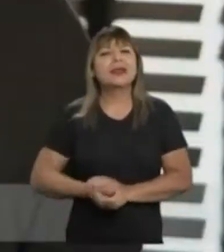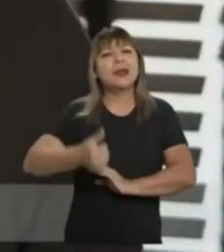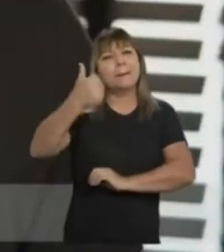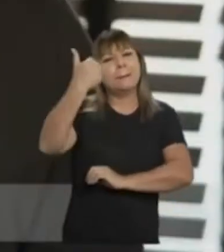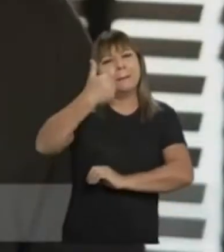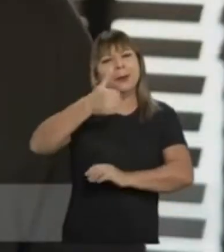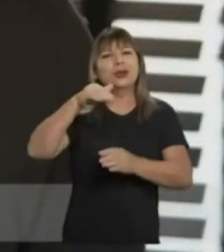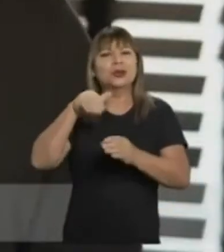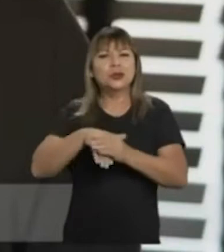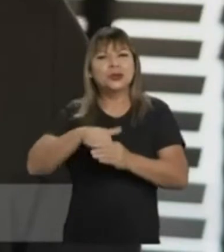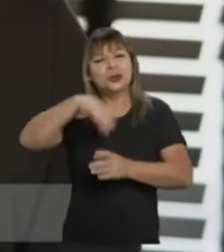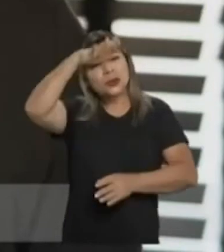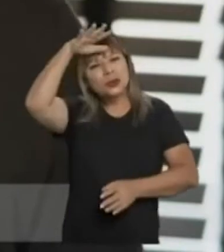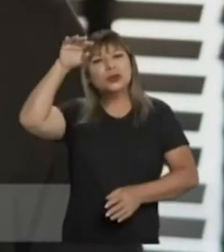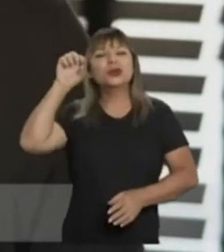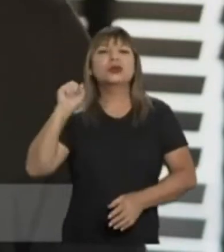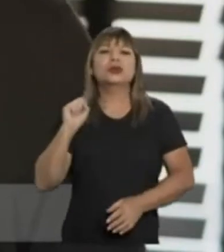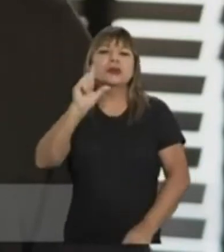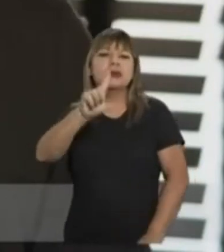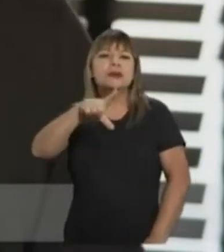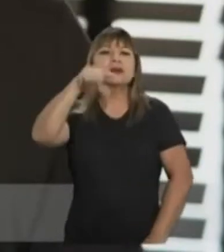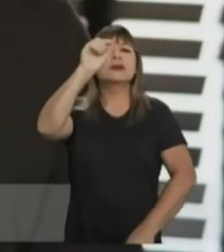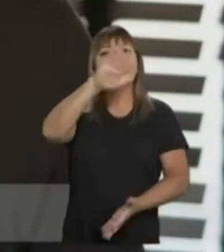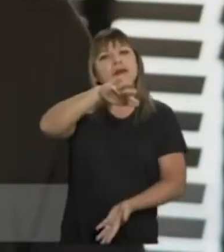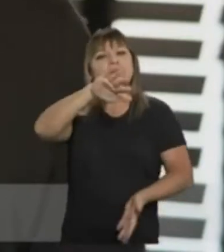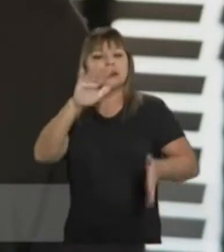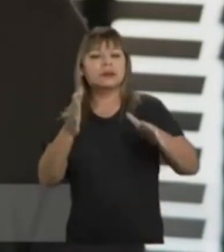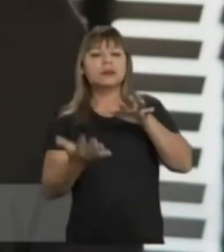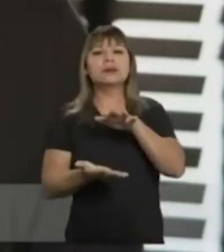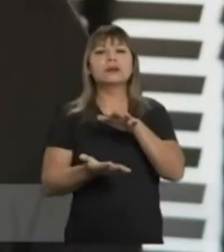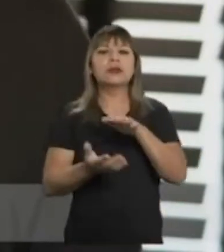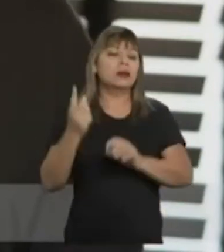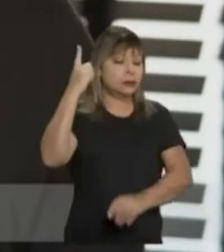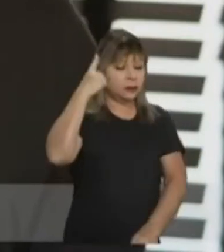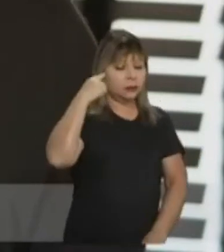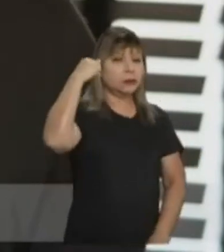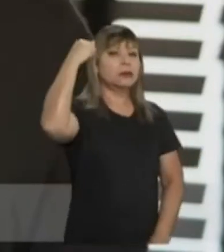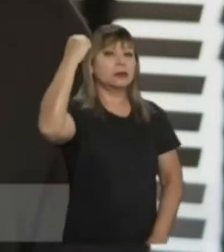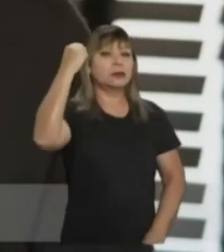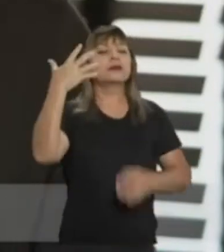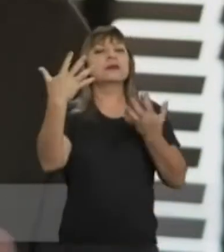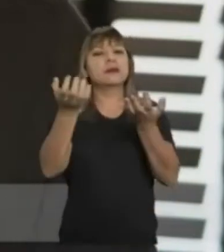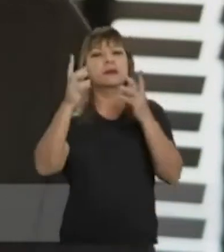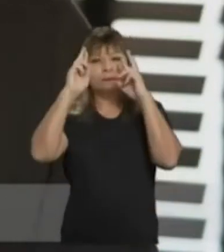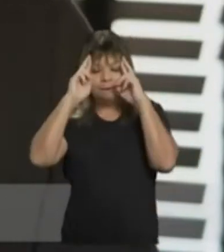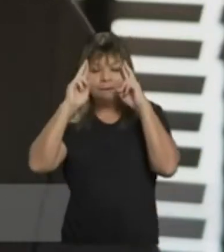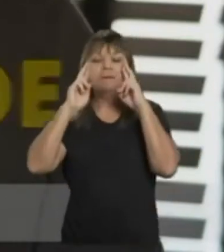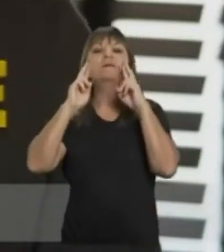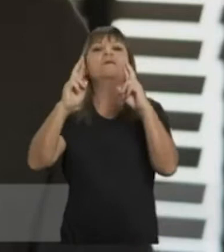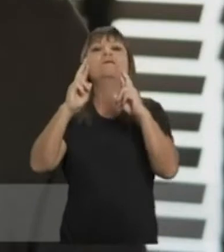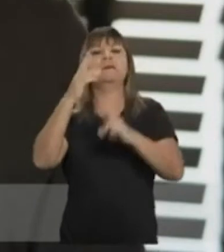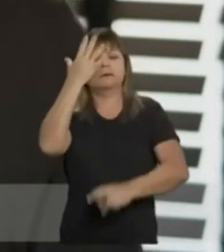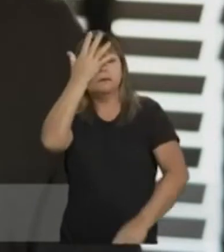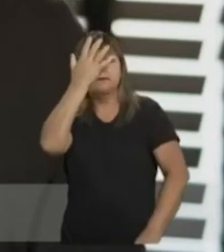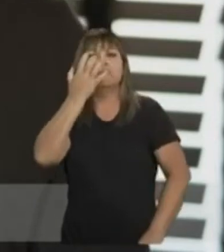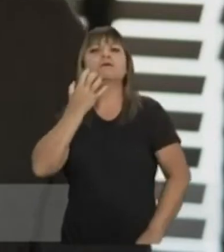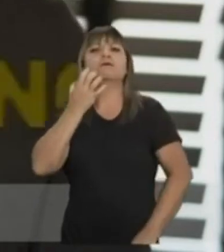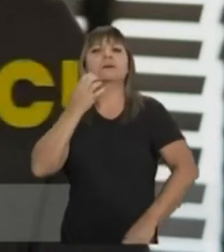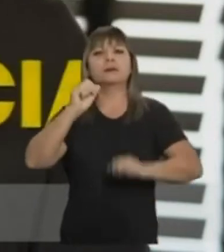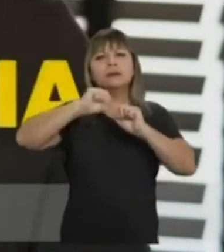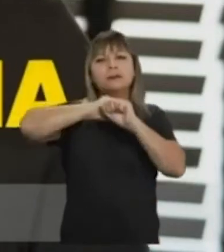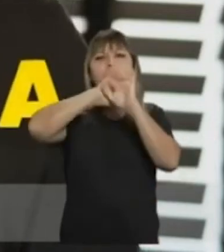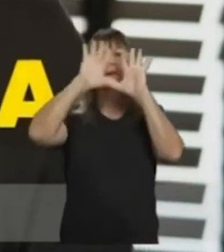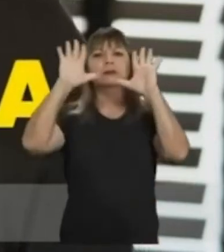No primeiro turno, Mato Grosso do Sul escolheu mudar. E me escolheu porque quer respeito, honestidade